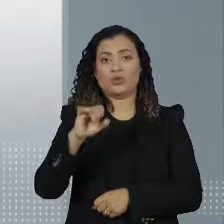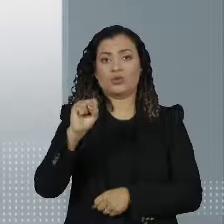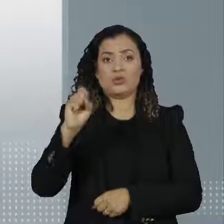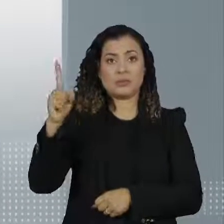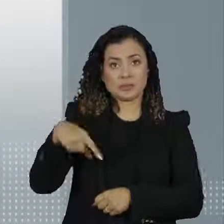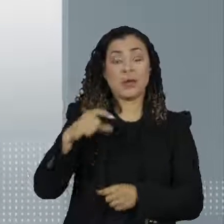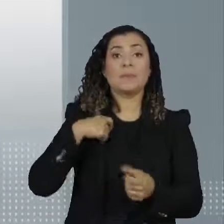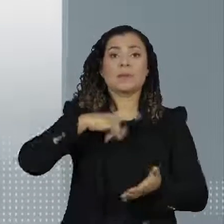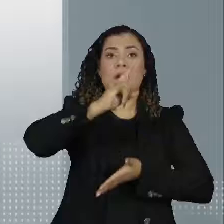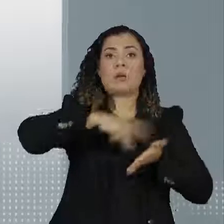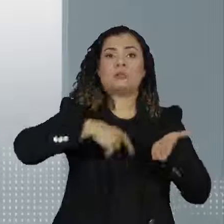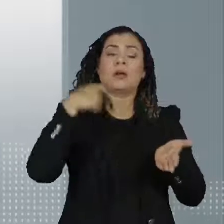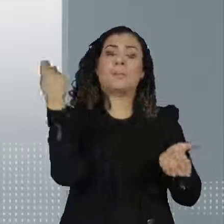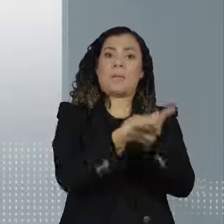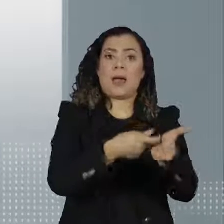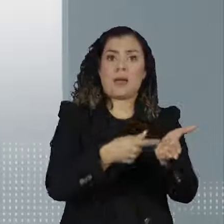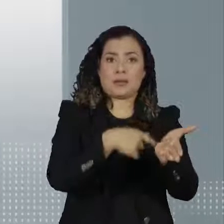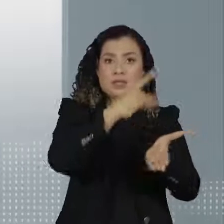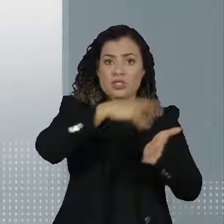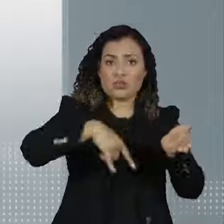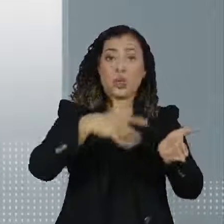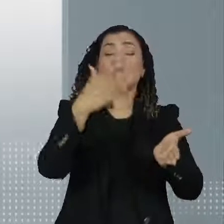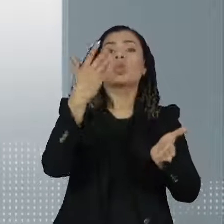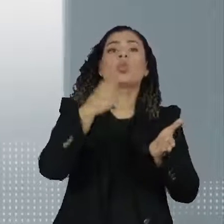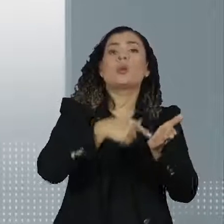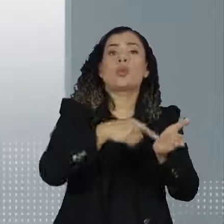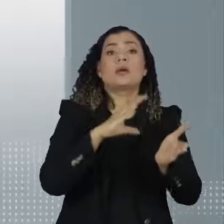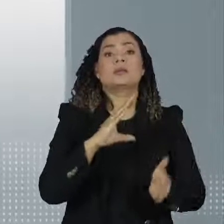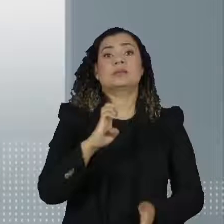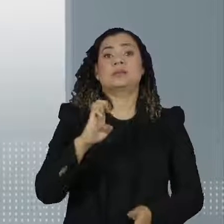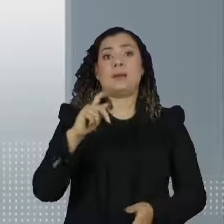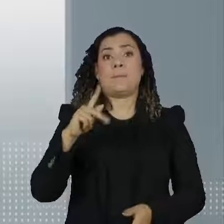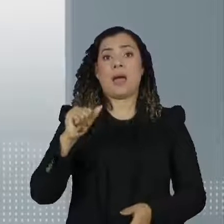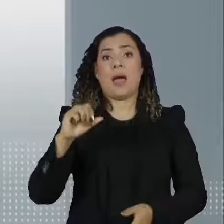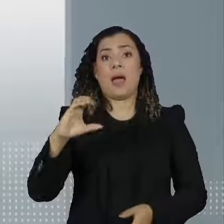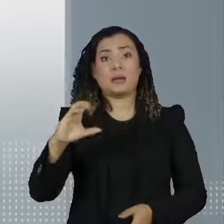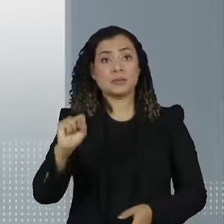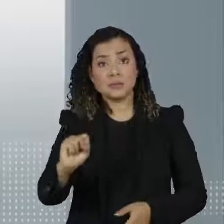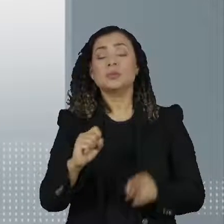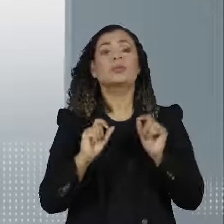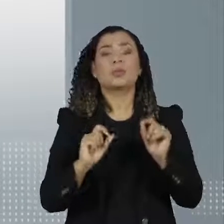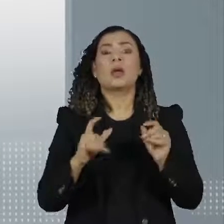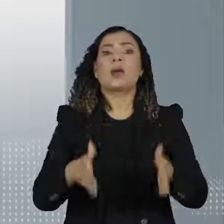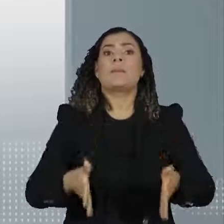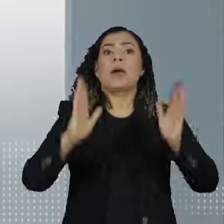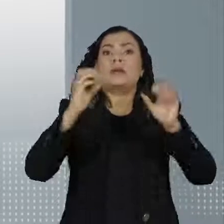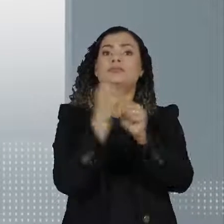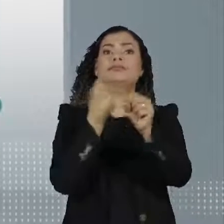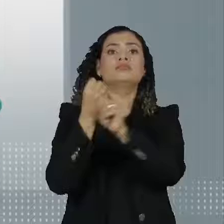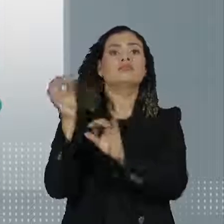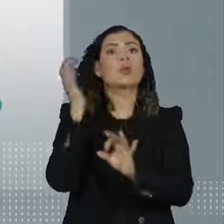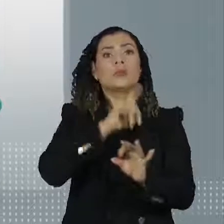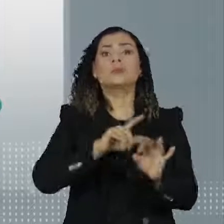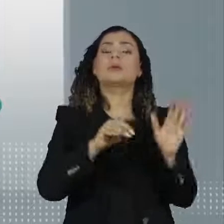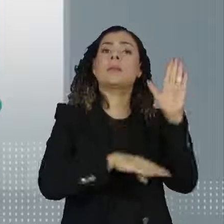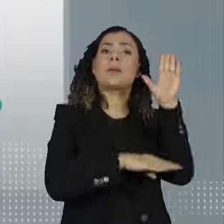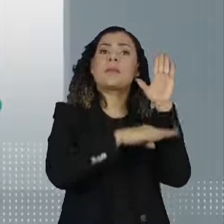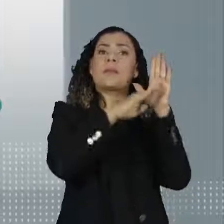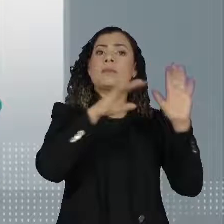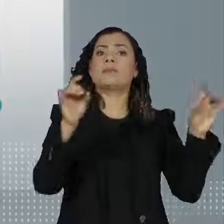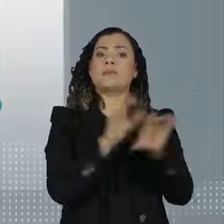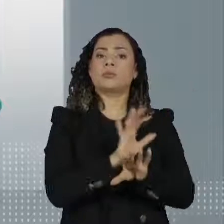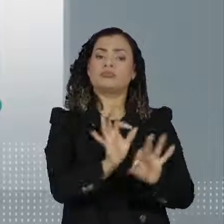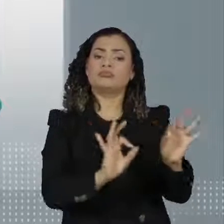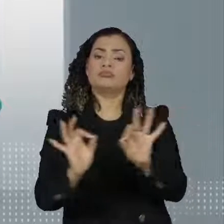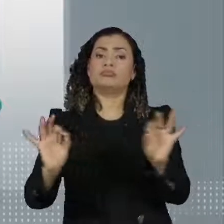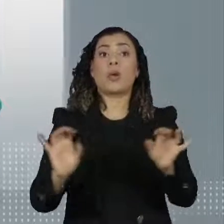potencial adicional de construção, os chamados CEPACs, que autorizariam a torre a ter mais andares do que o permitido para a